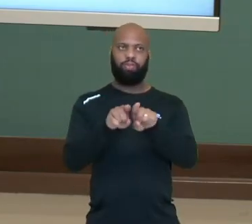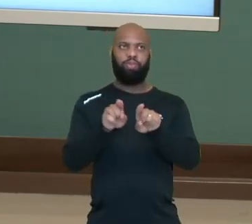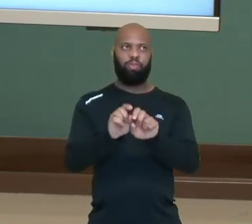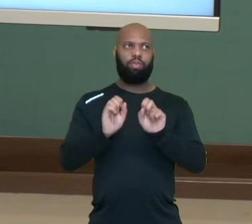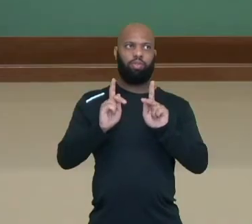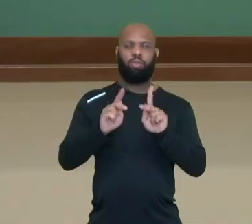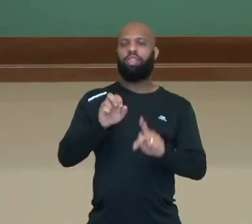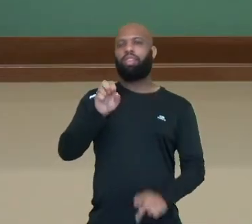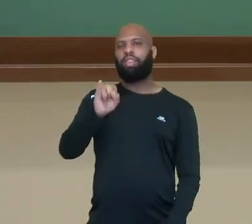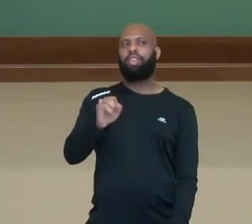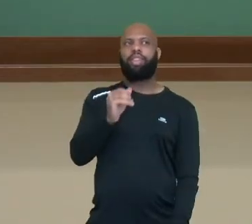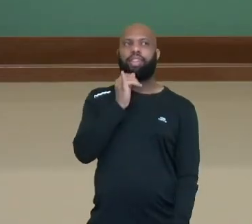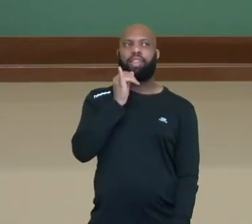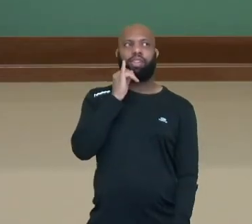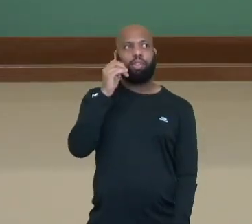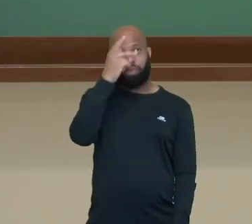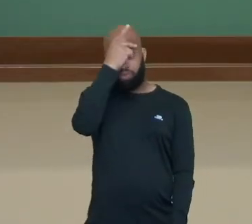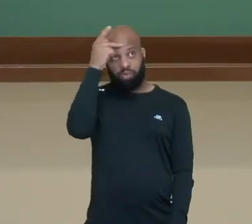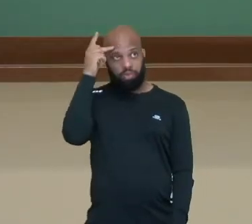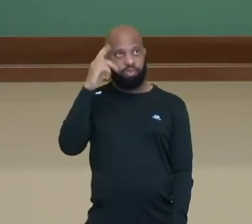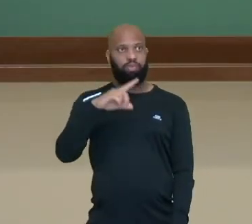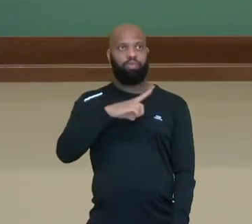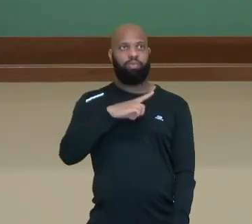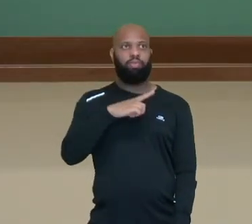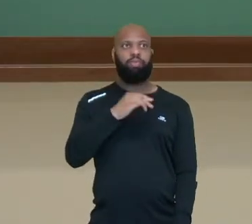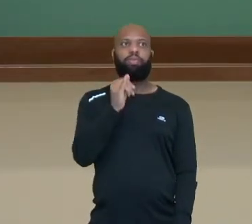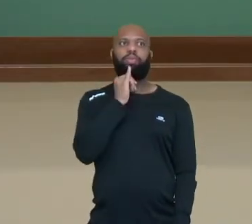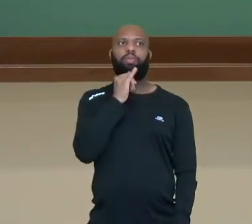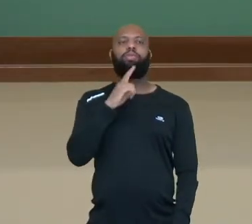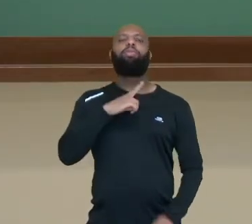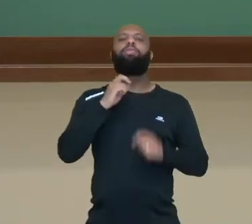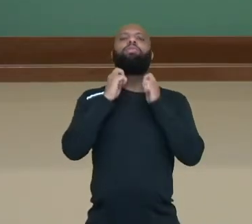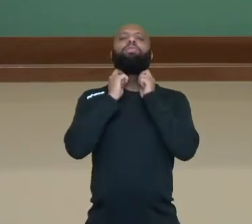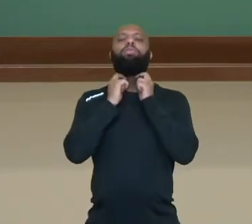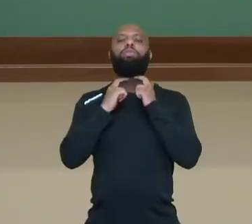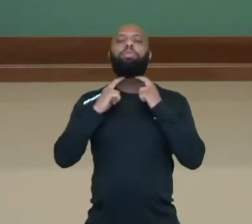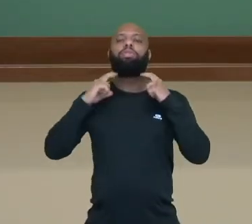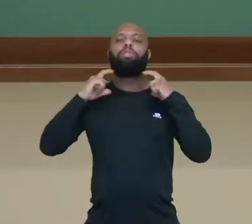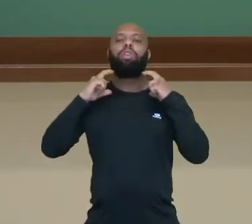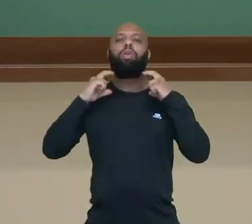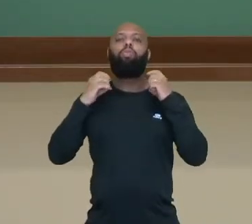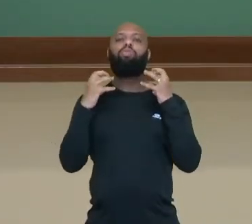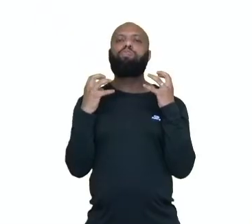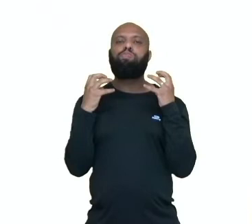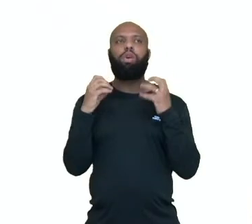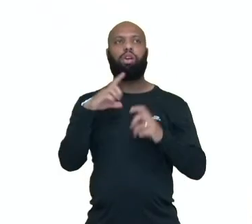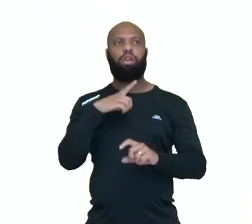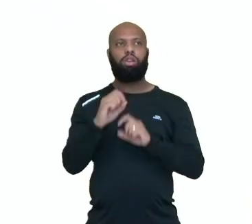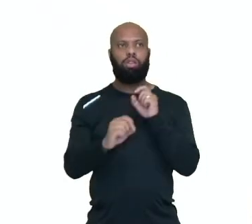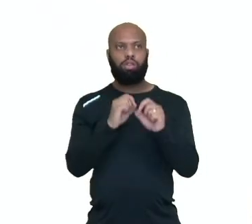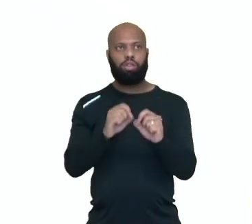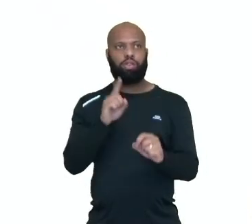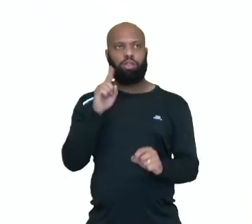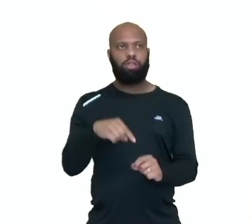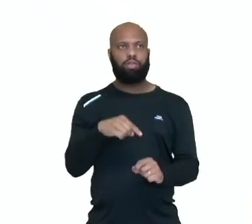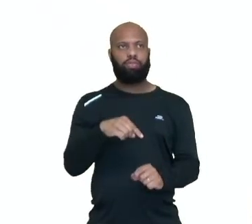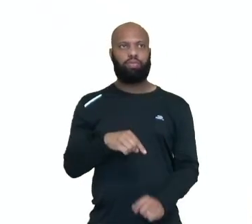Então uma pessoa, por exemplo, que tenha a tireoide aumentada, ela vai ter algo chamado como